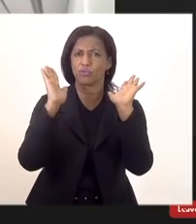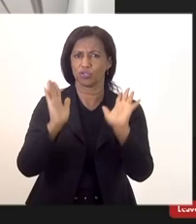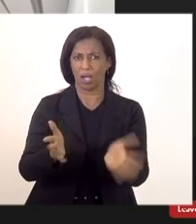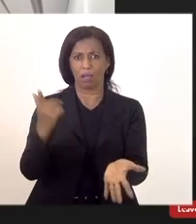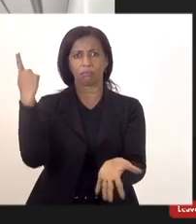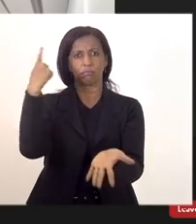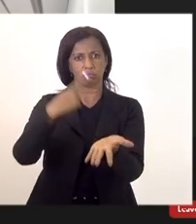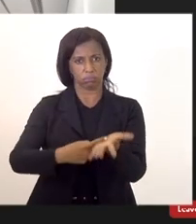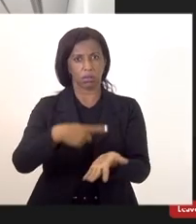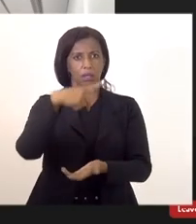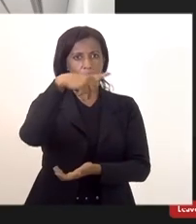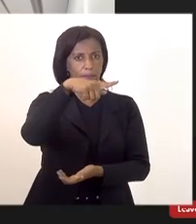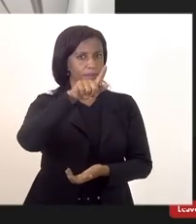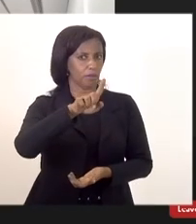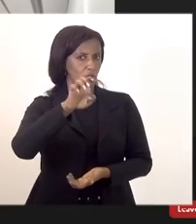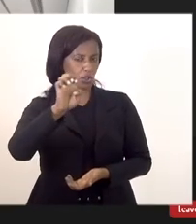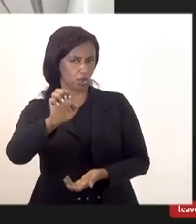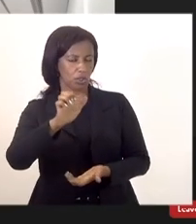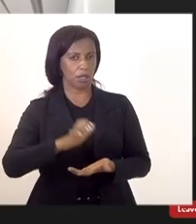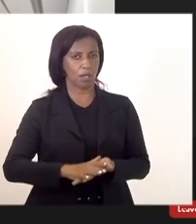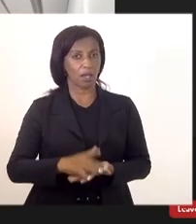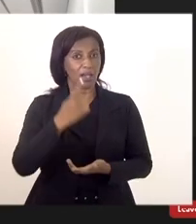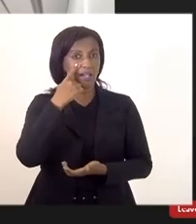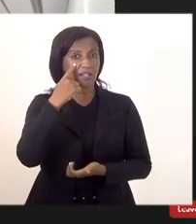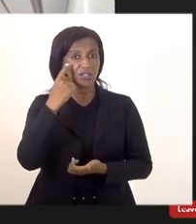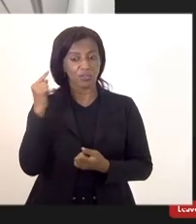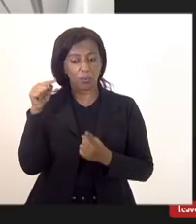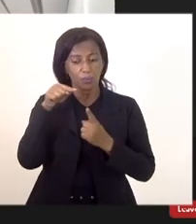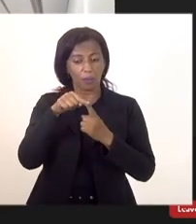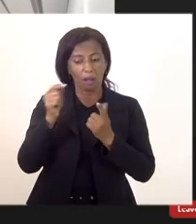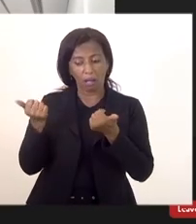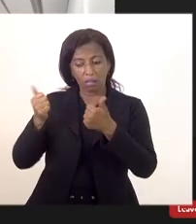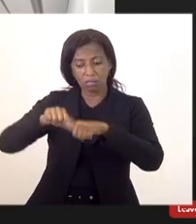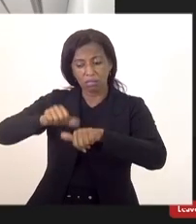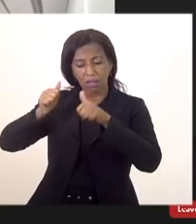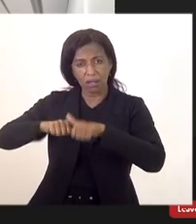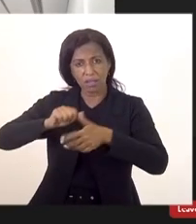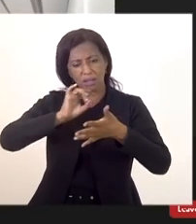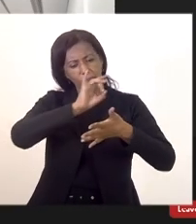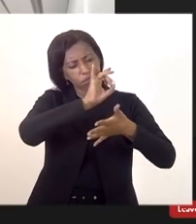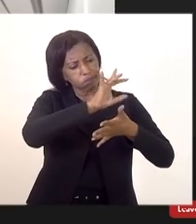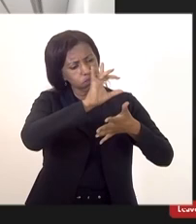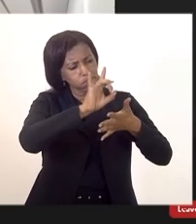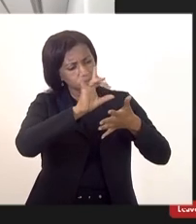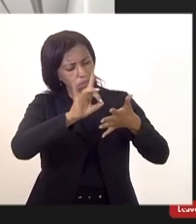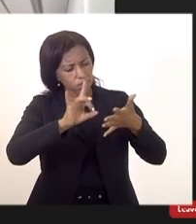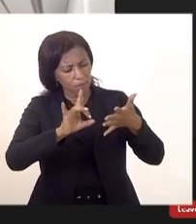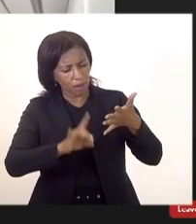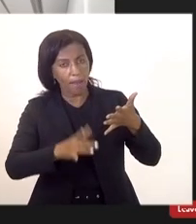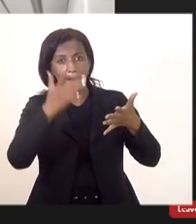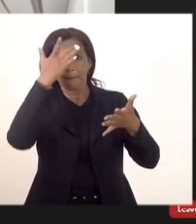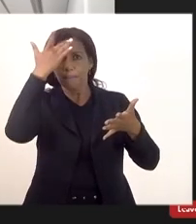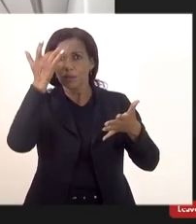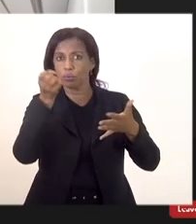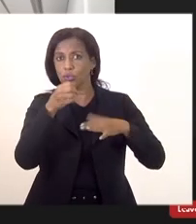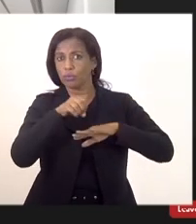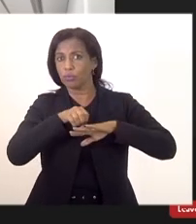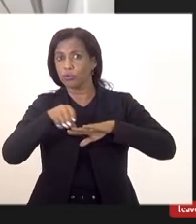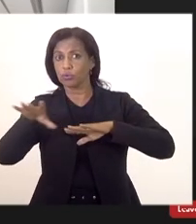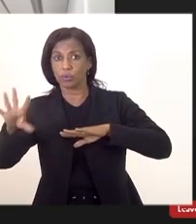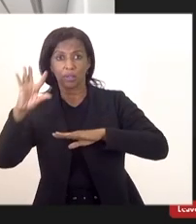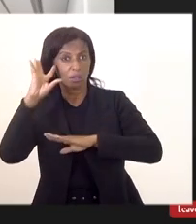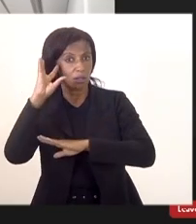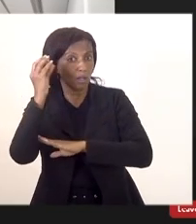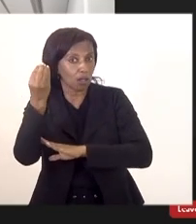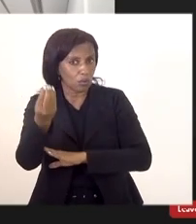e a gente de forma objetiva analisa esses casos pontuais daqueles que não foram publicados e tenta resolver